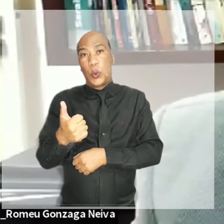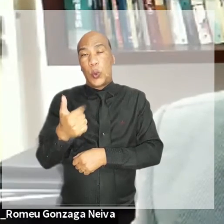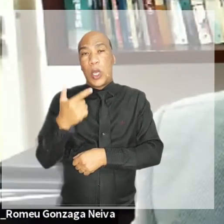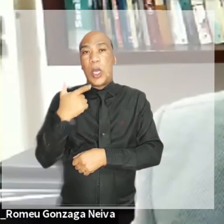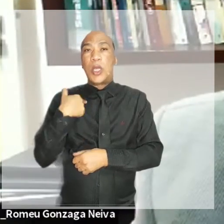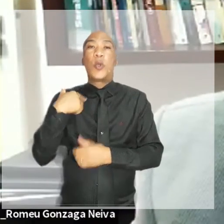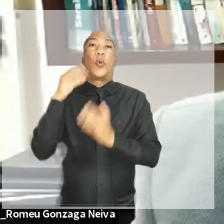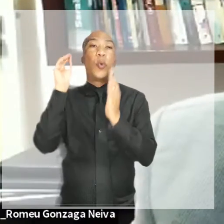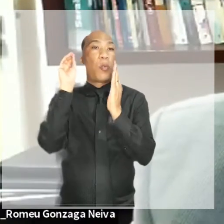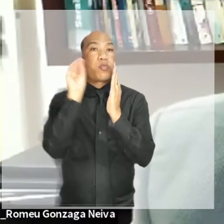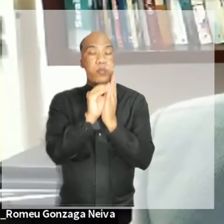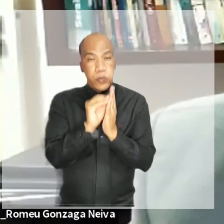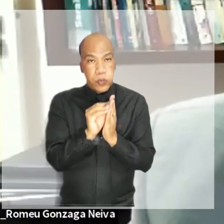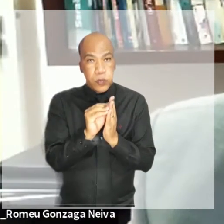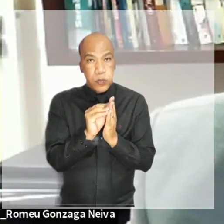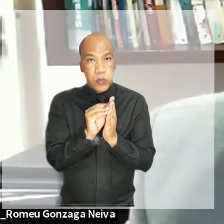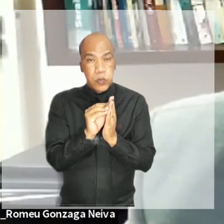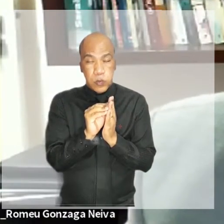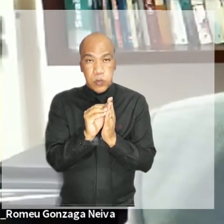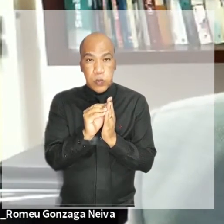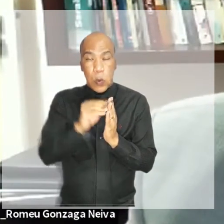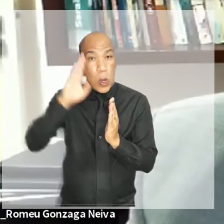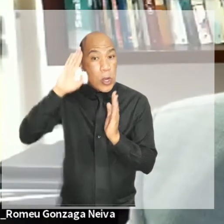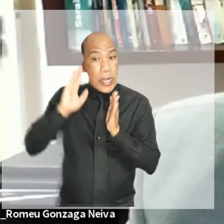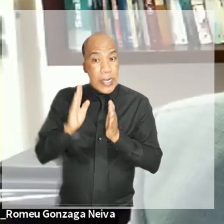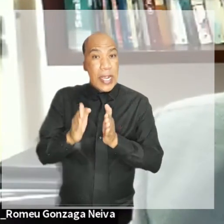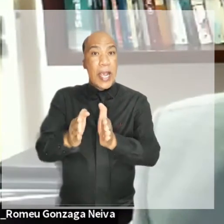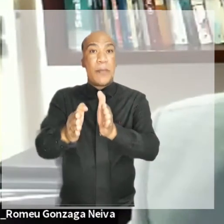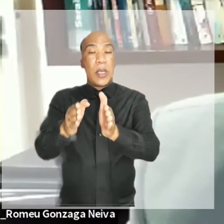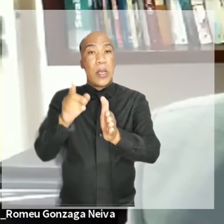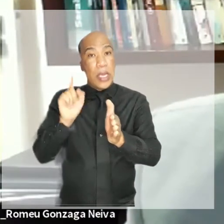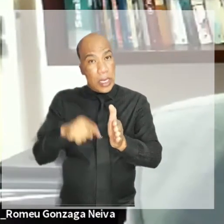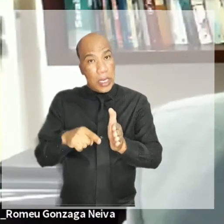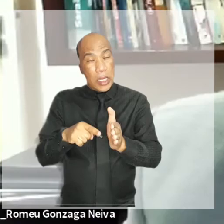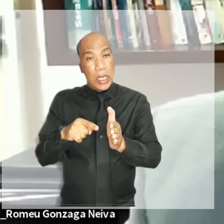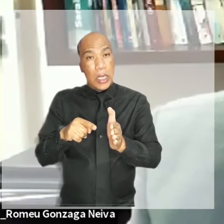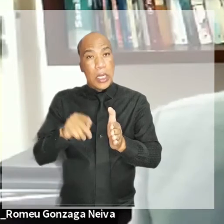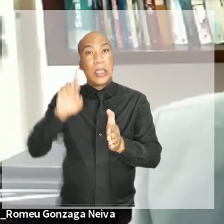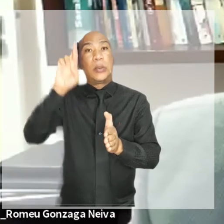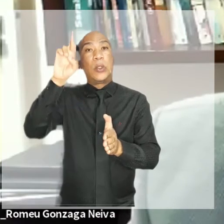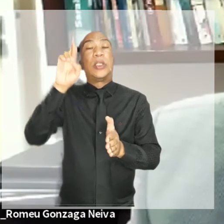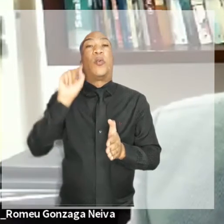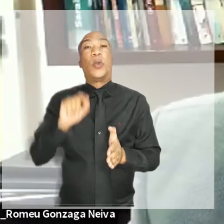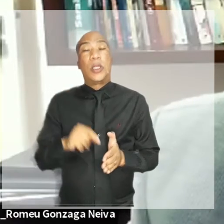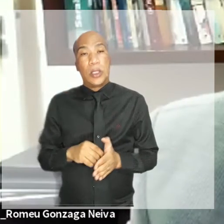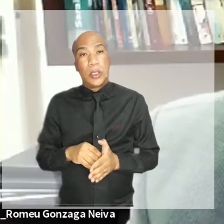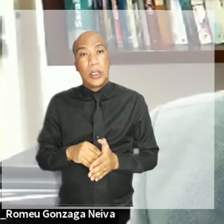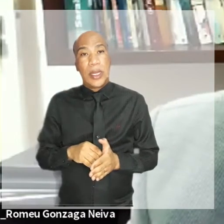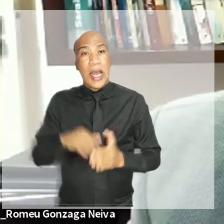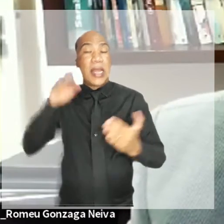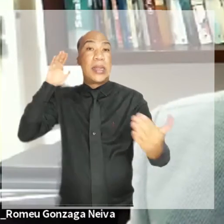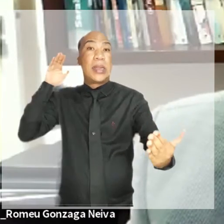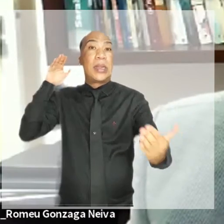um dos nortes dessa administração, é, ao final, deixarmos